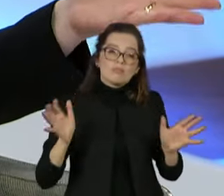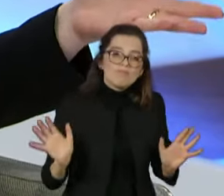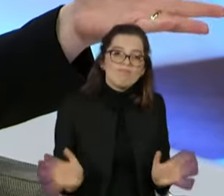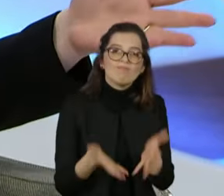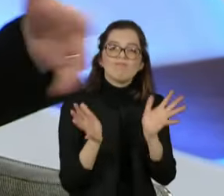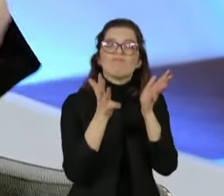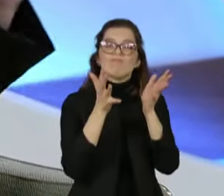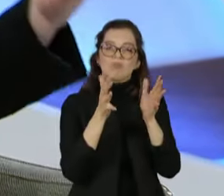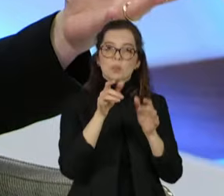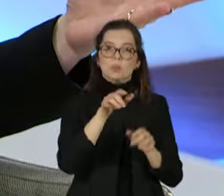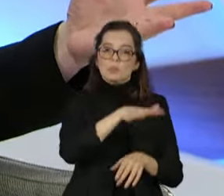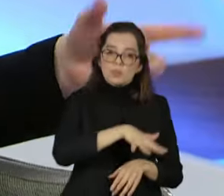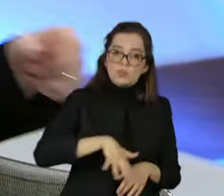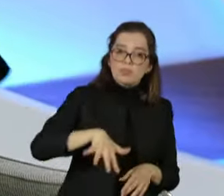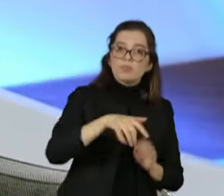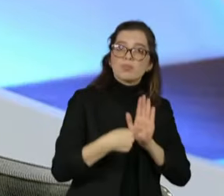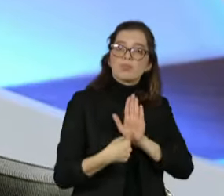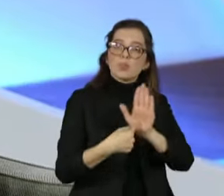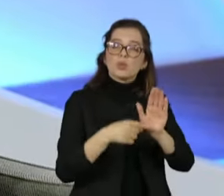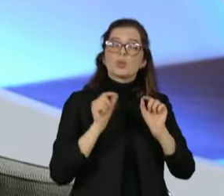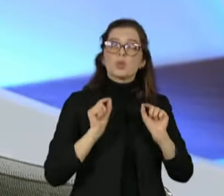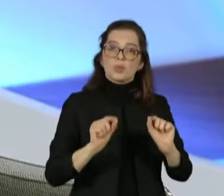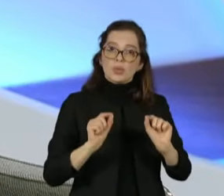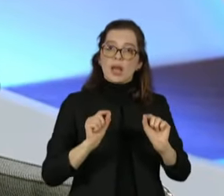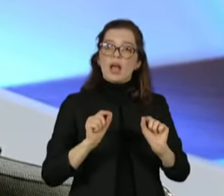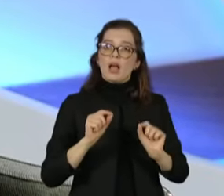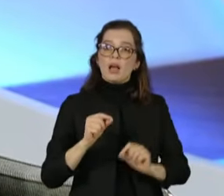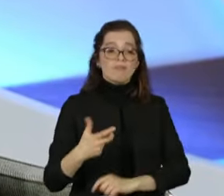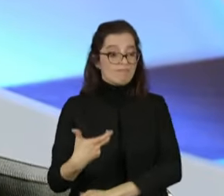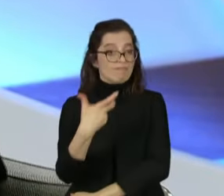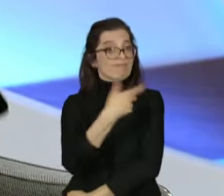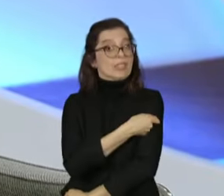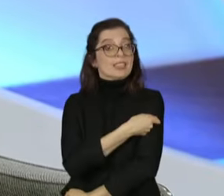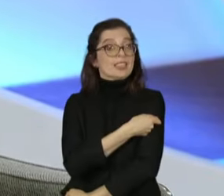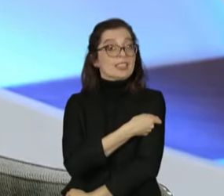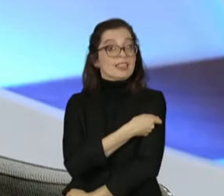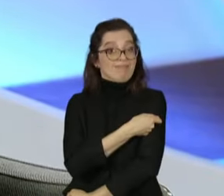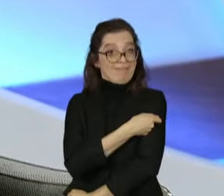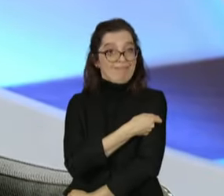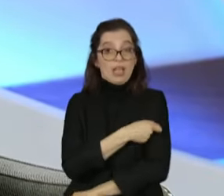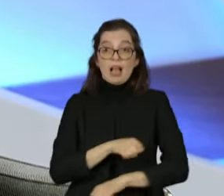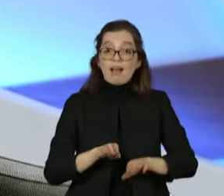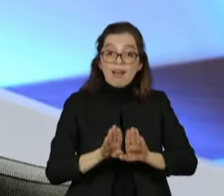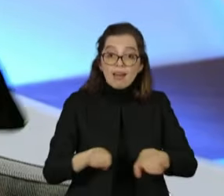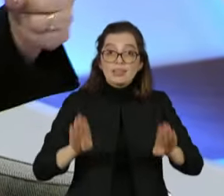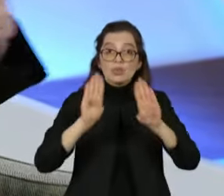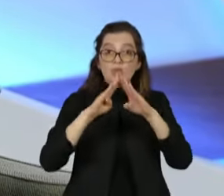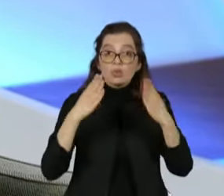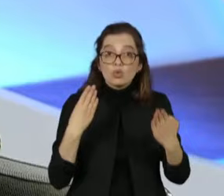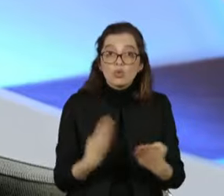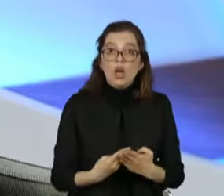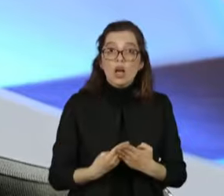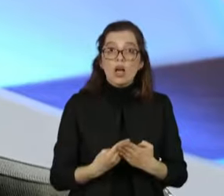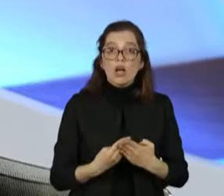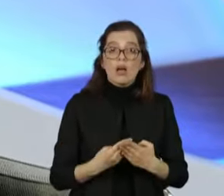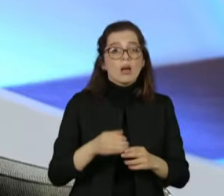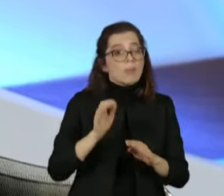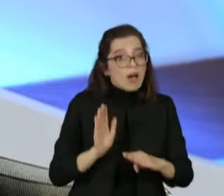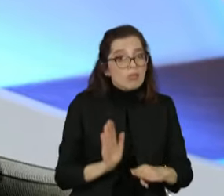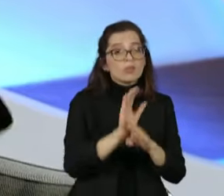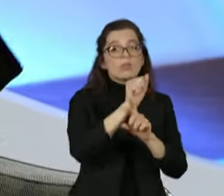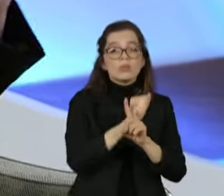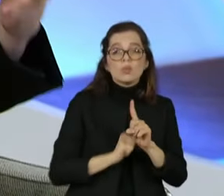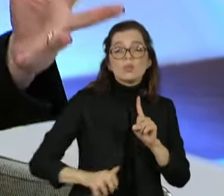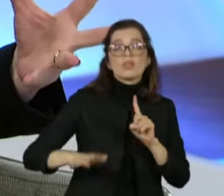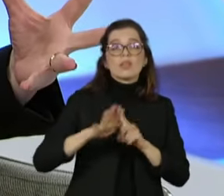e ela vai vir com condicionantes, vacina no braço, criança na escola, assistente social vendo se a mulher não está sendo vítima de